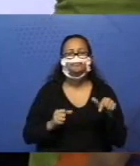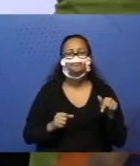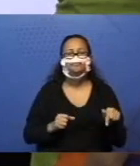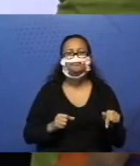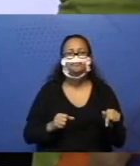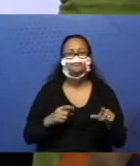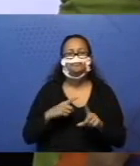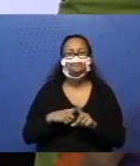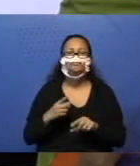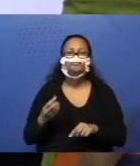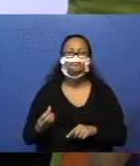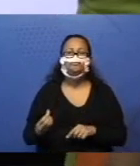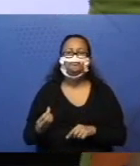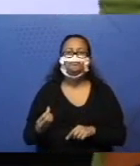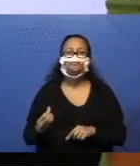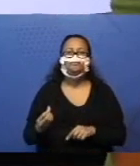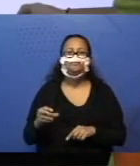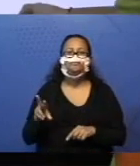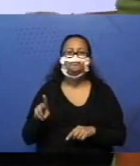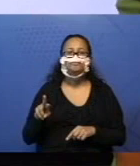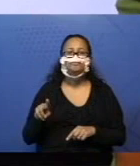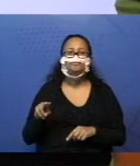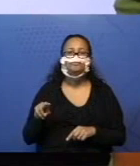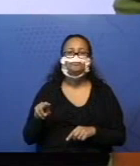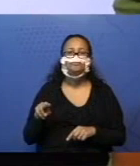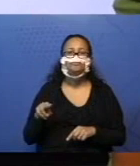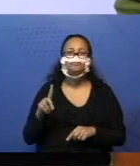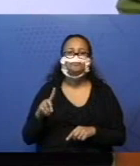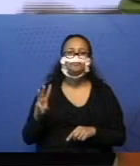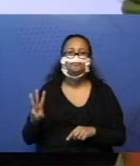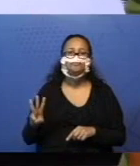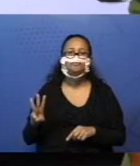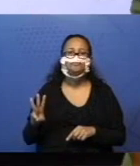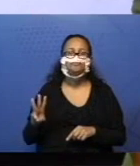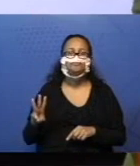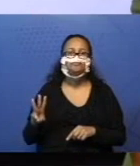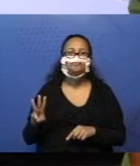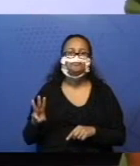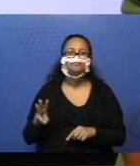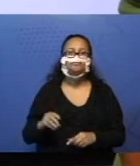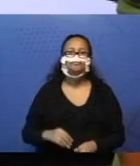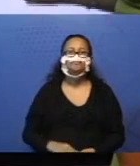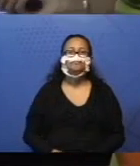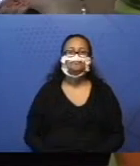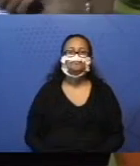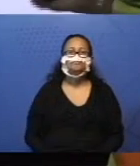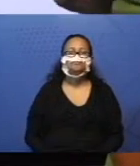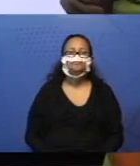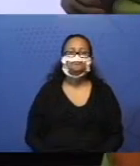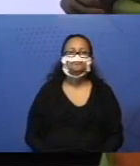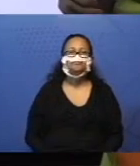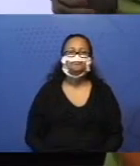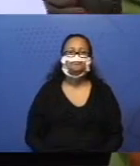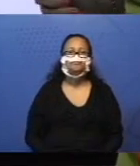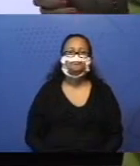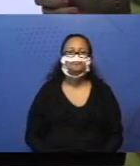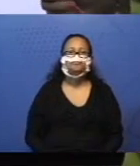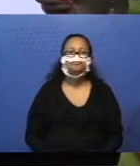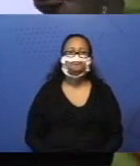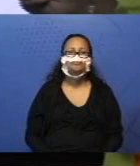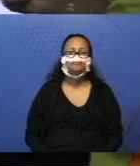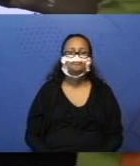mais 6 é igual a 13. Opa, já mostrei ali.